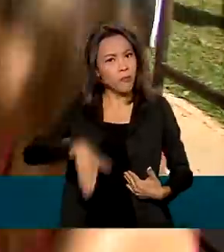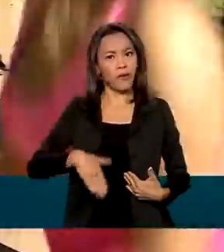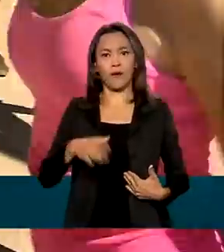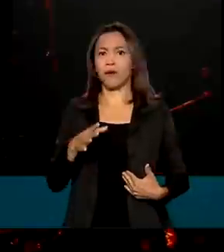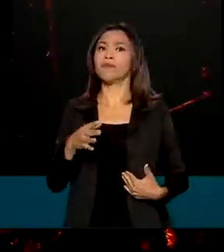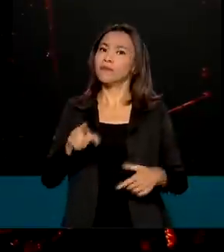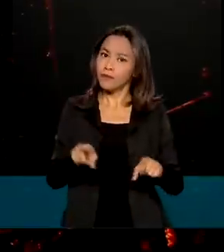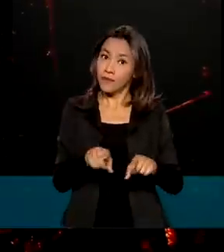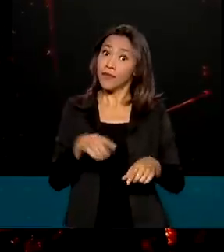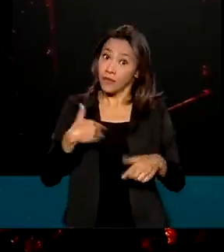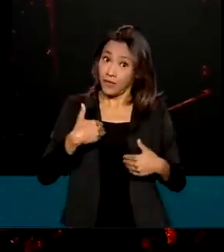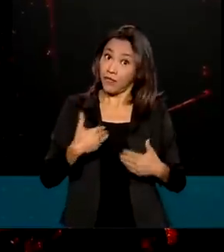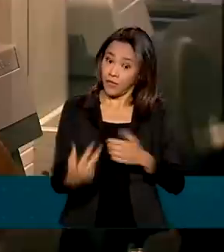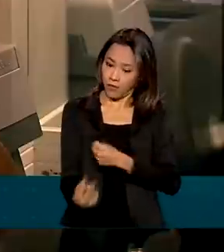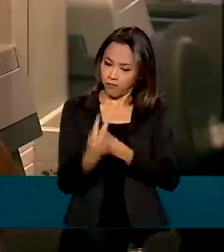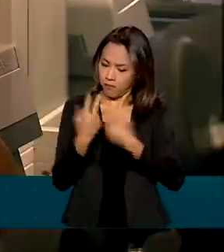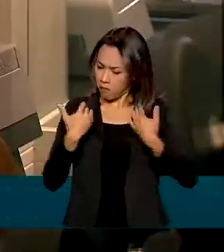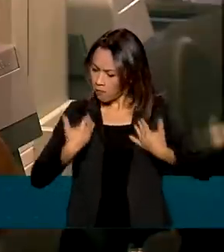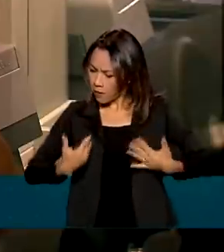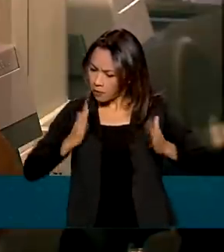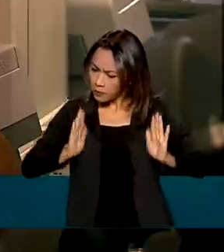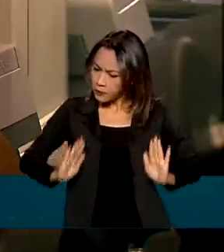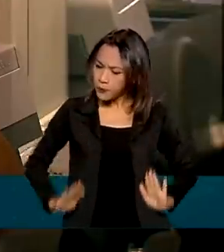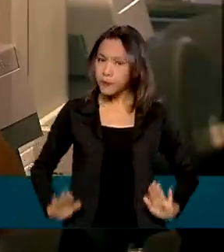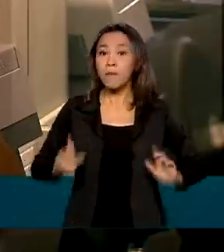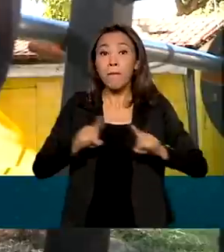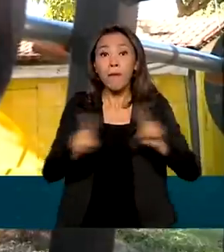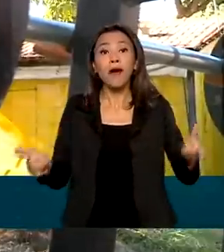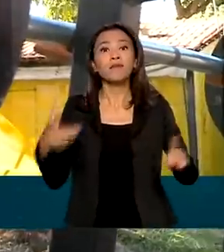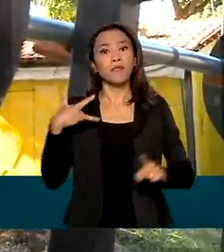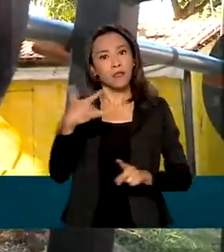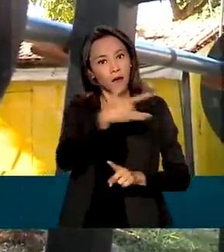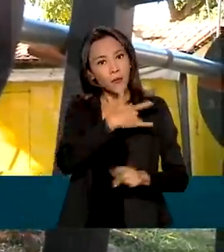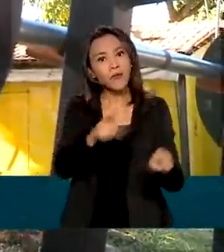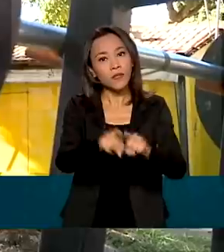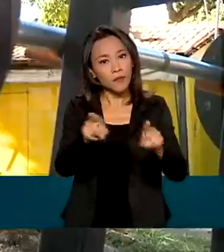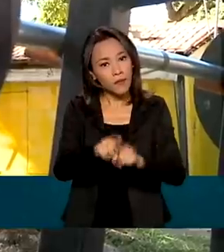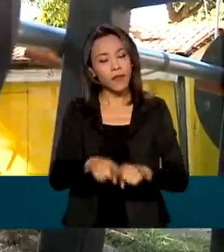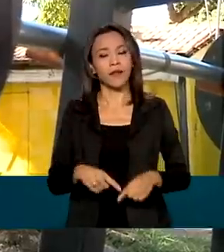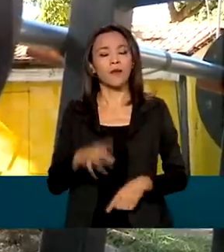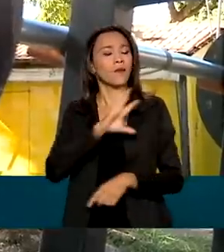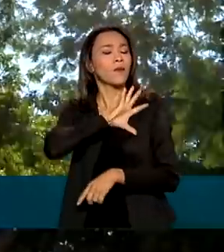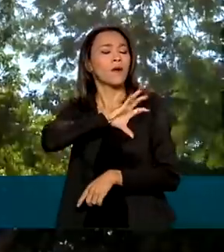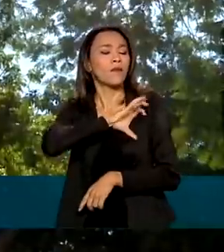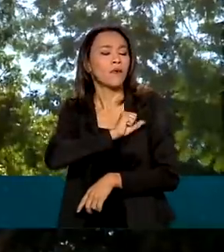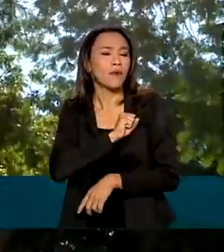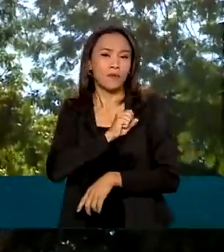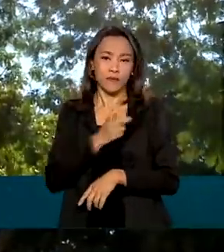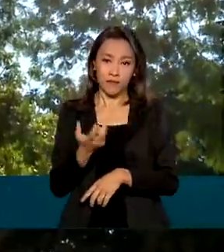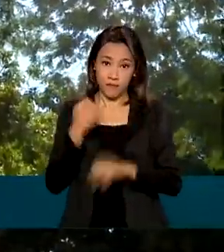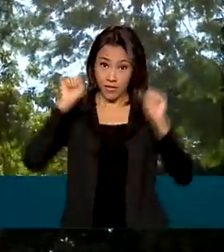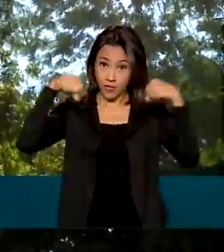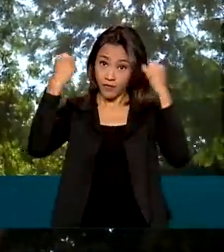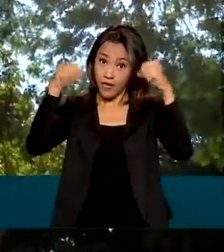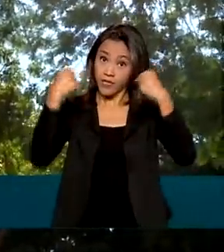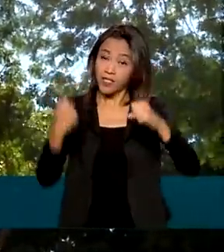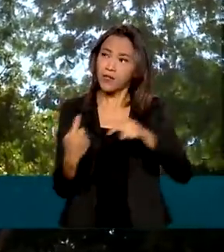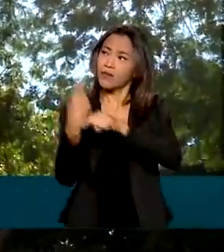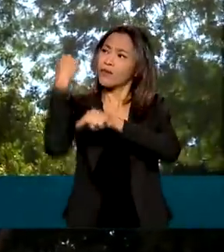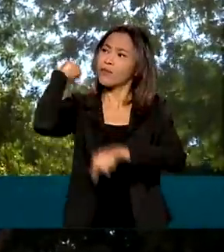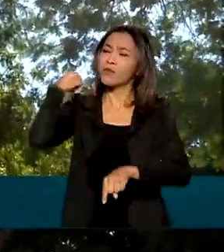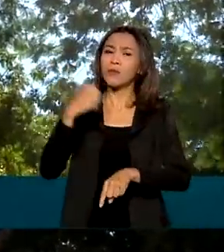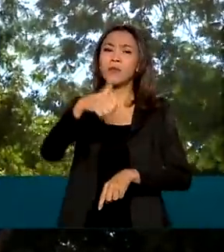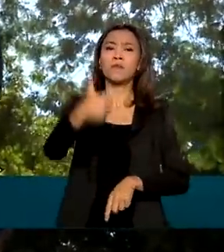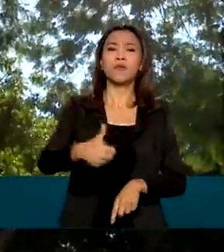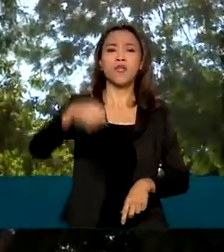para o corpo, que fica mais definido, mas também para a saúde. A paixão pela atividade física dos brasileiros começou ainda nos anos